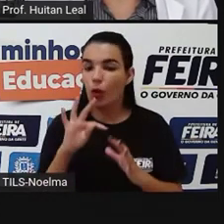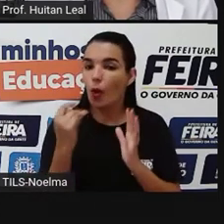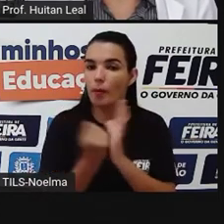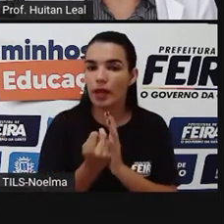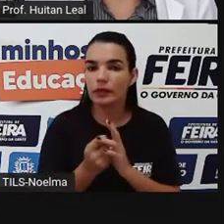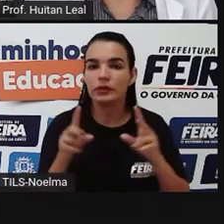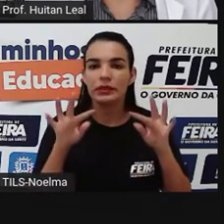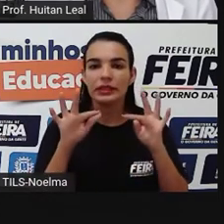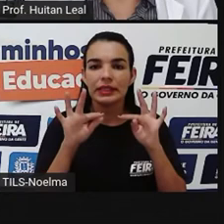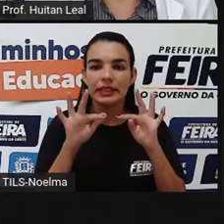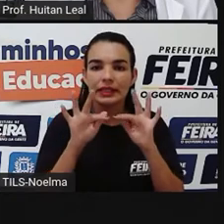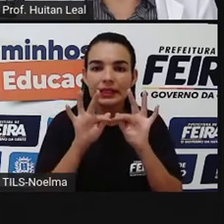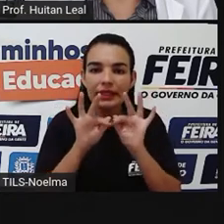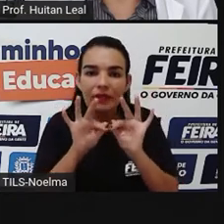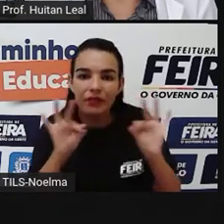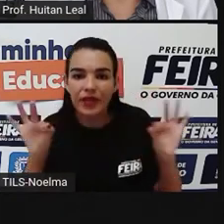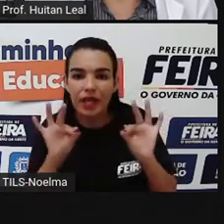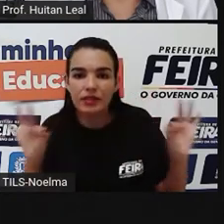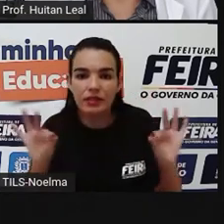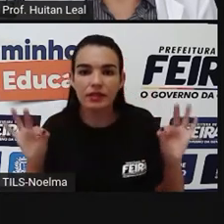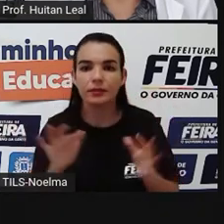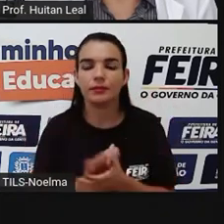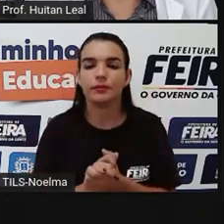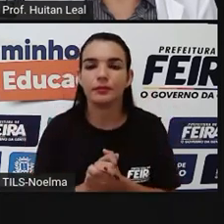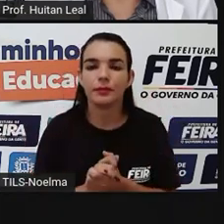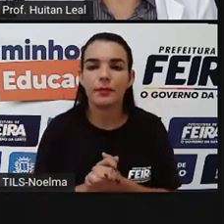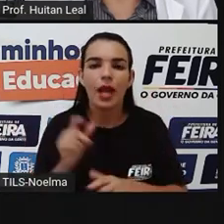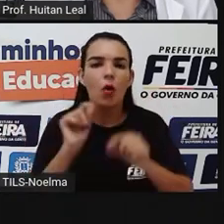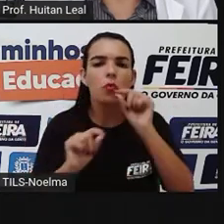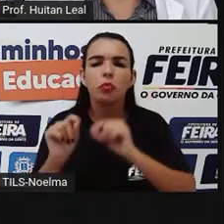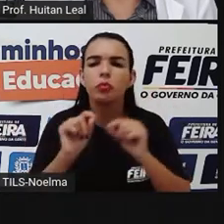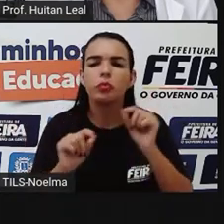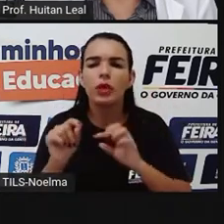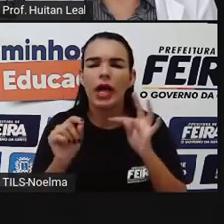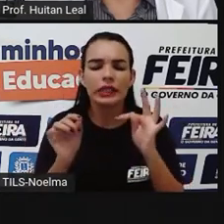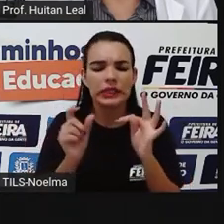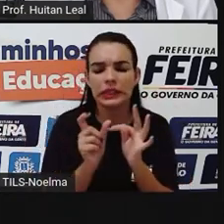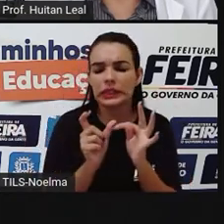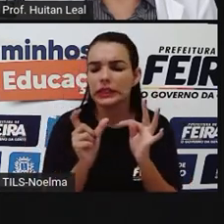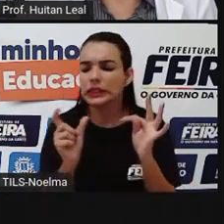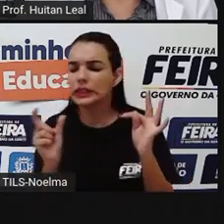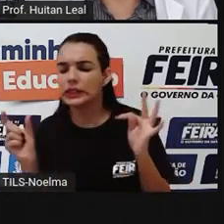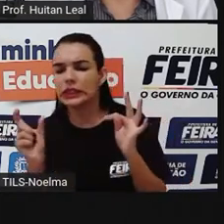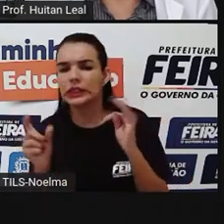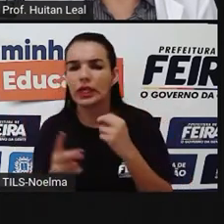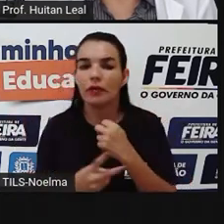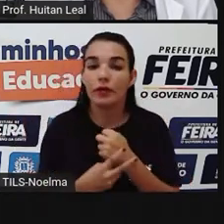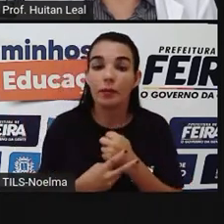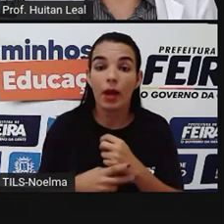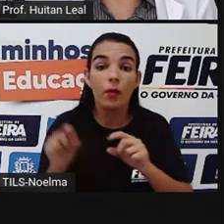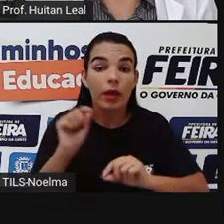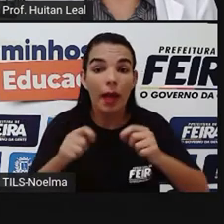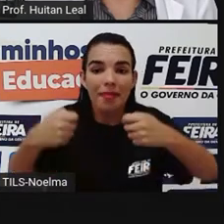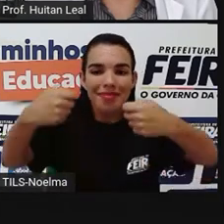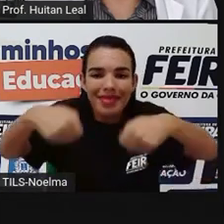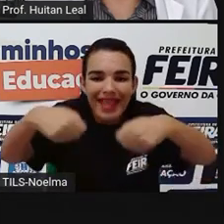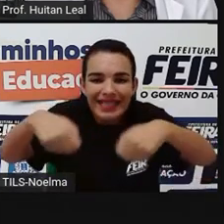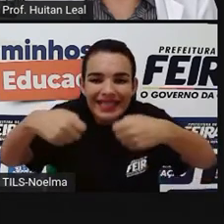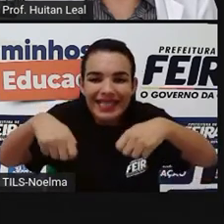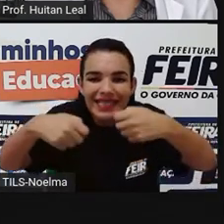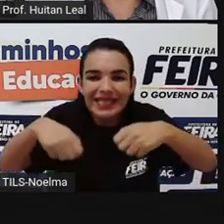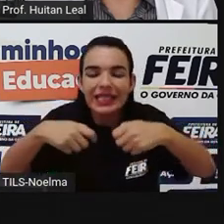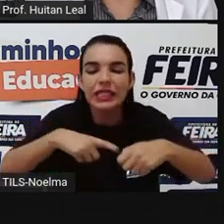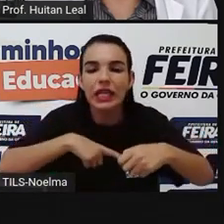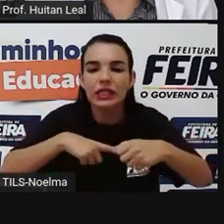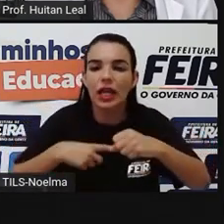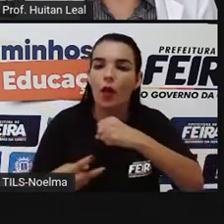verbal? É a necessidade que o verbo tem de ser completo com algo, com complemento. Ele precisa transitar